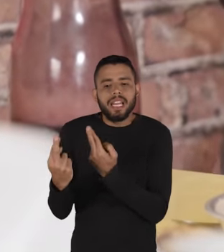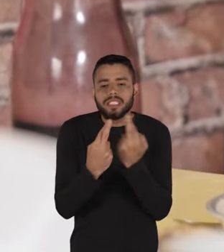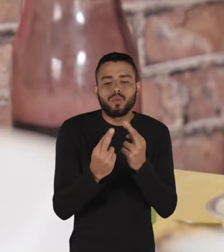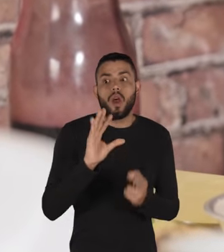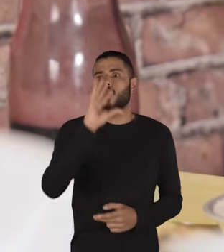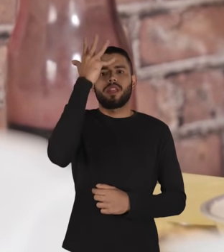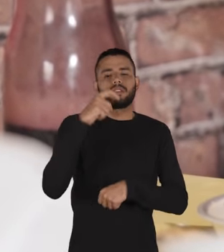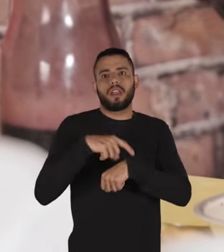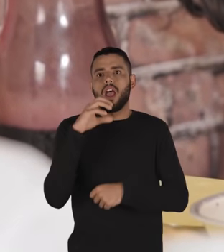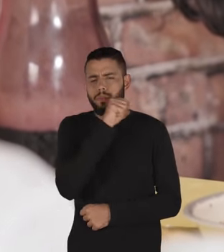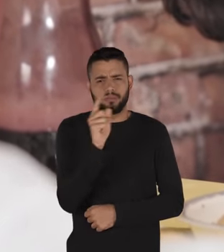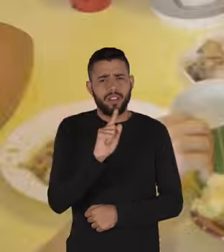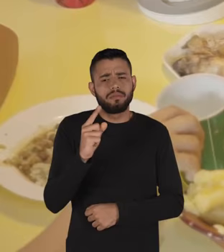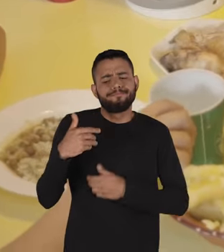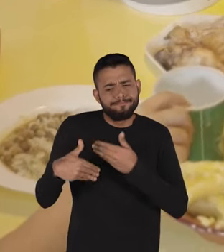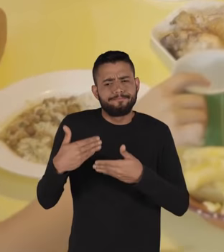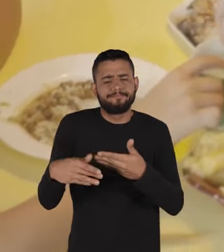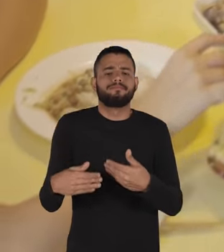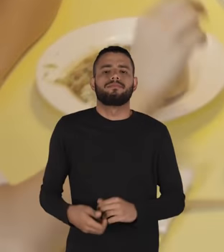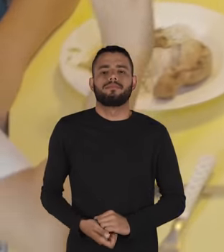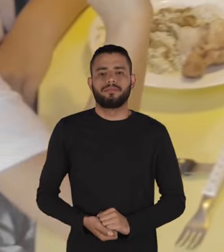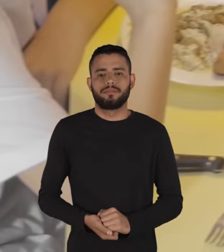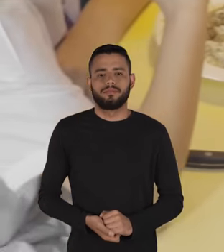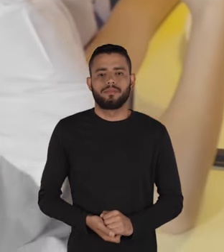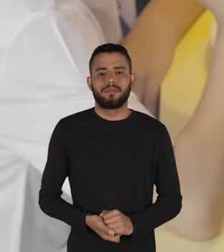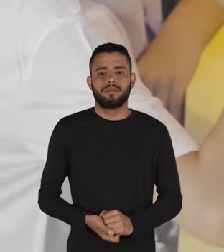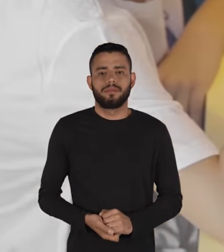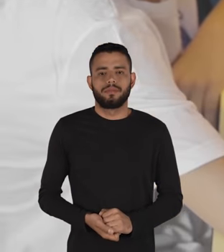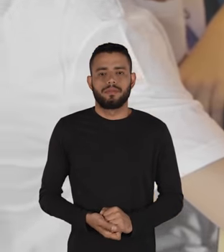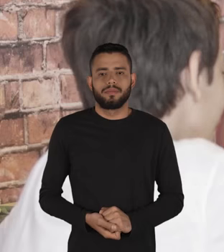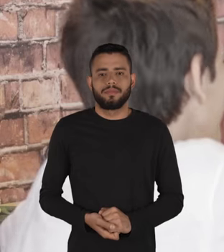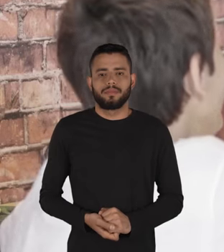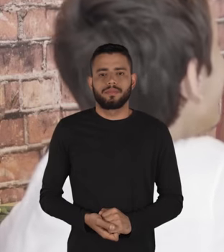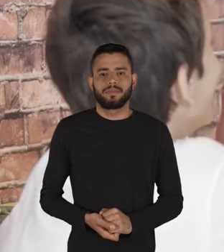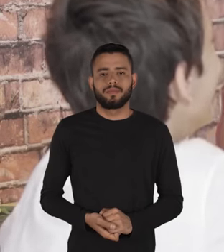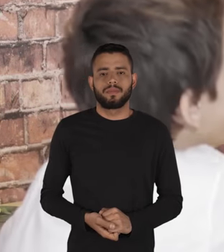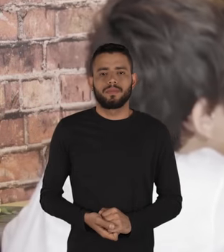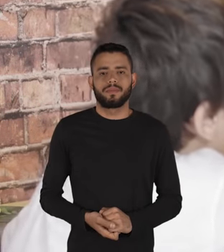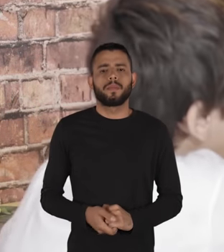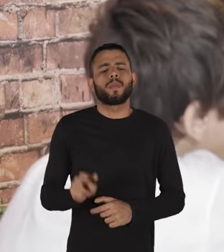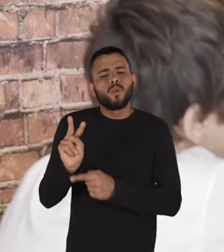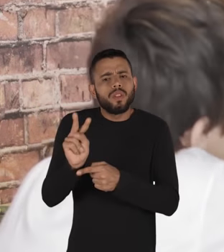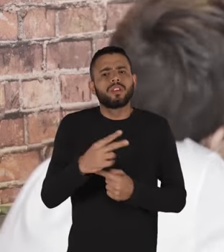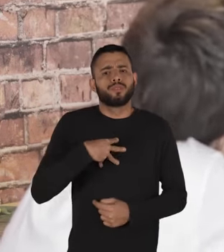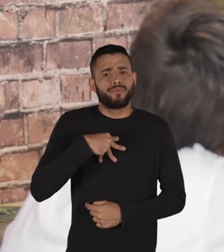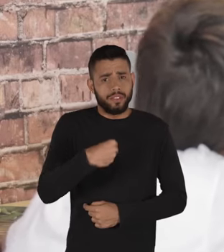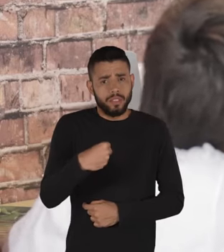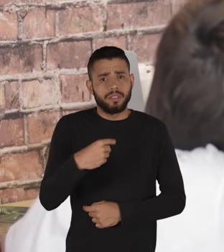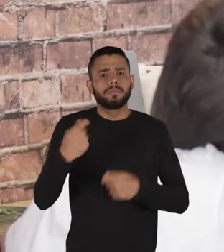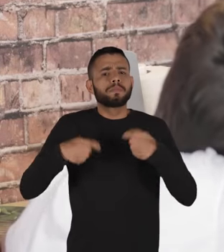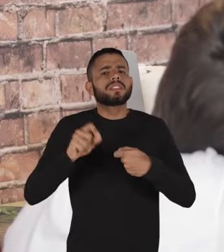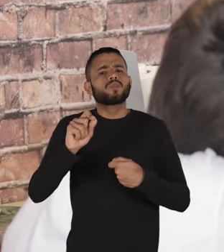construída de uma hora pra outra. Leonardo Piemonte, psicólogo e membro do Balaio de Paz. Pra cuidar de um filho,